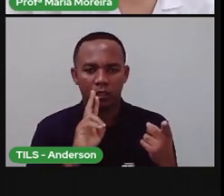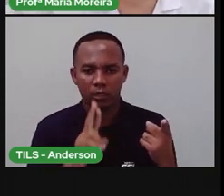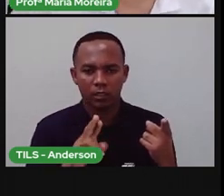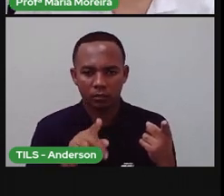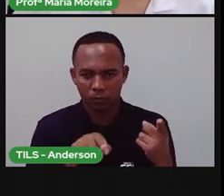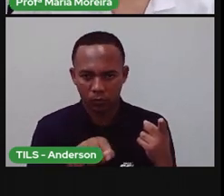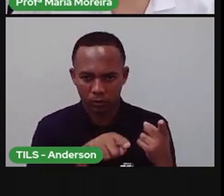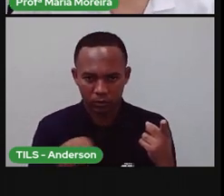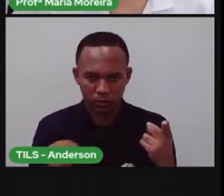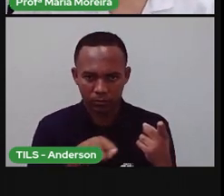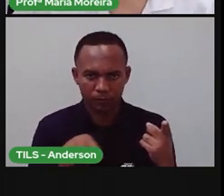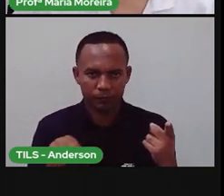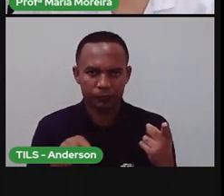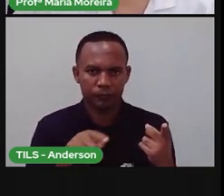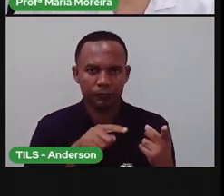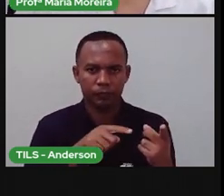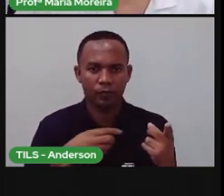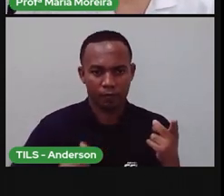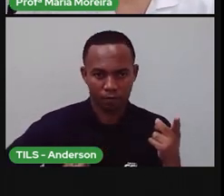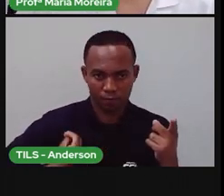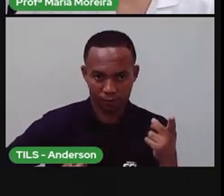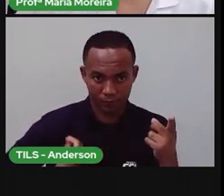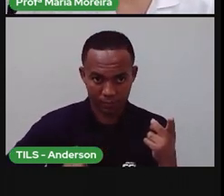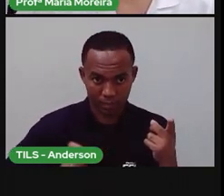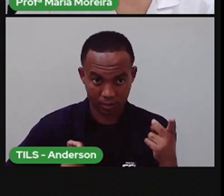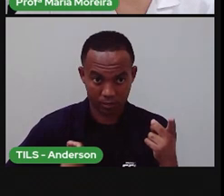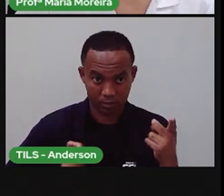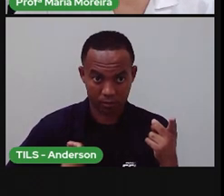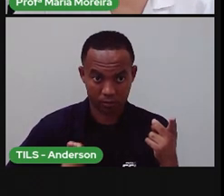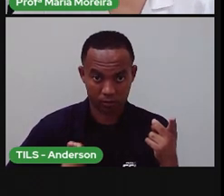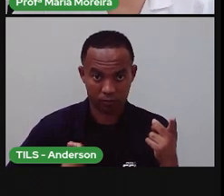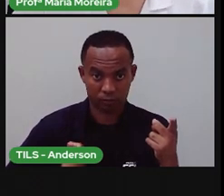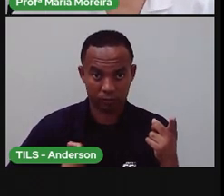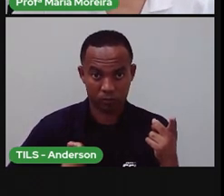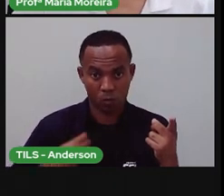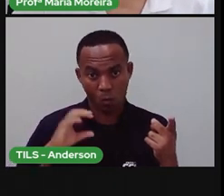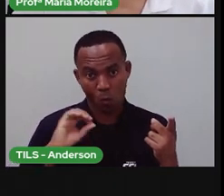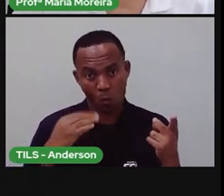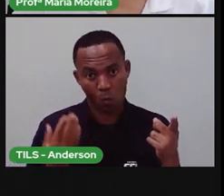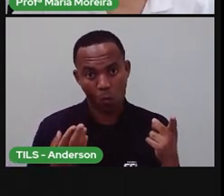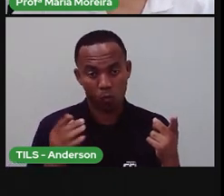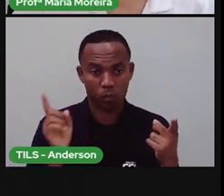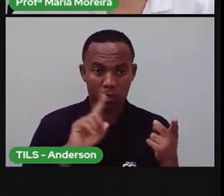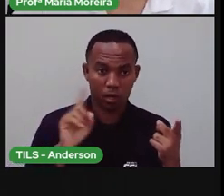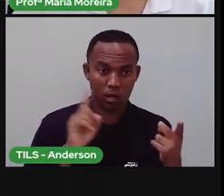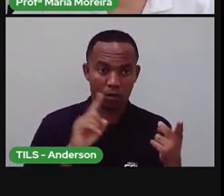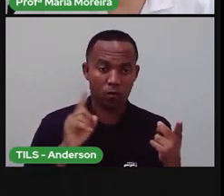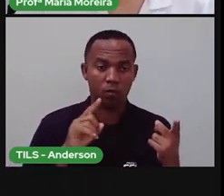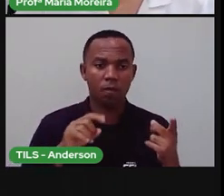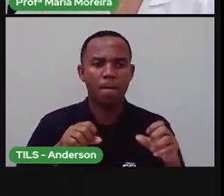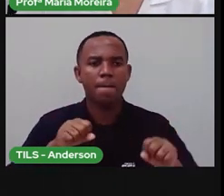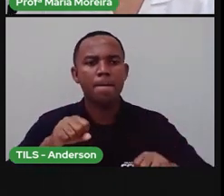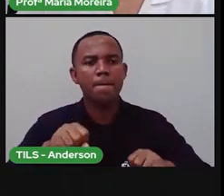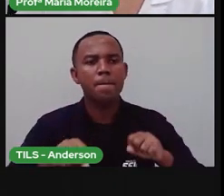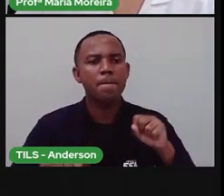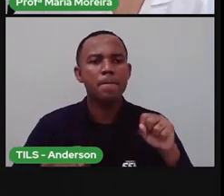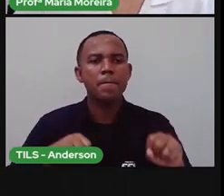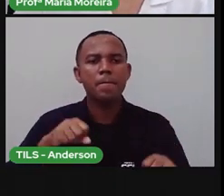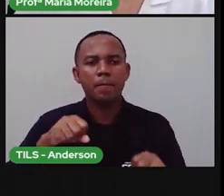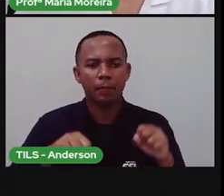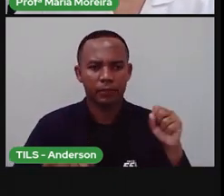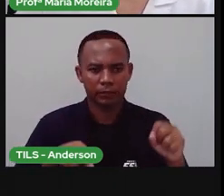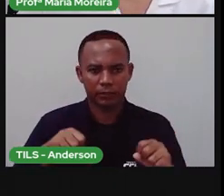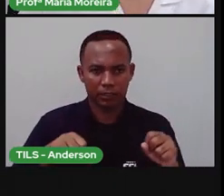agora com a Pró, tá? É vivo ou não vivo? Do ladinho tem uma bicicleta. Essa bicicleta,